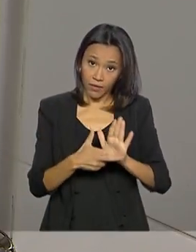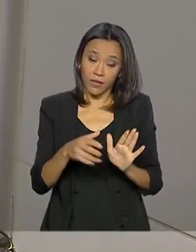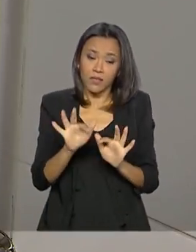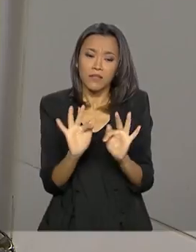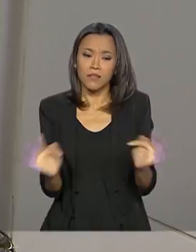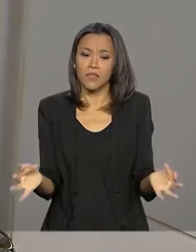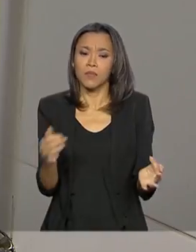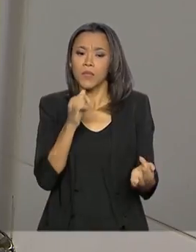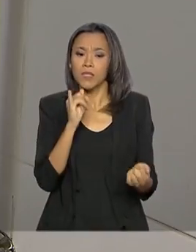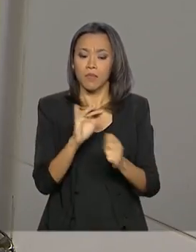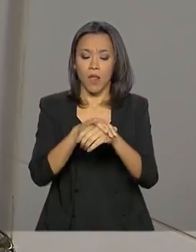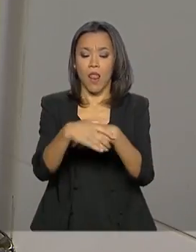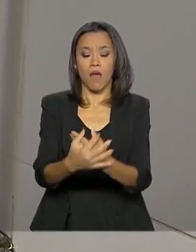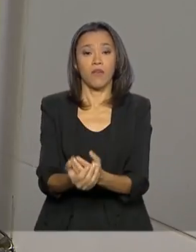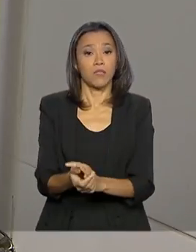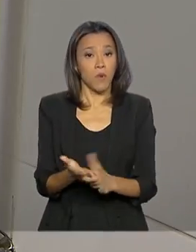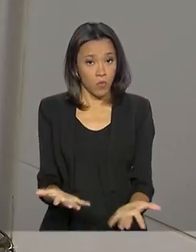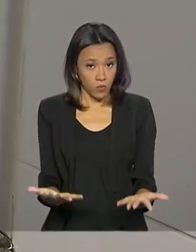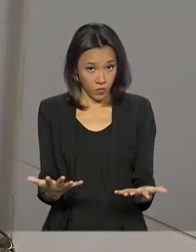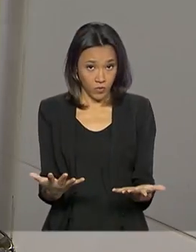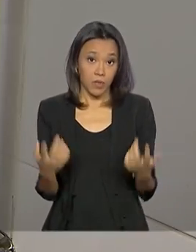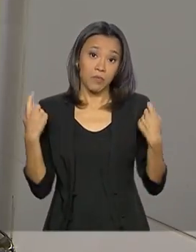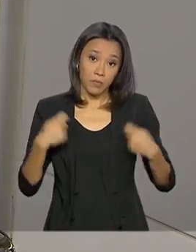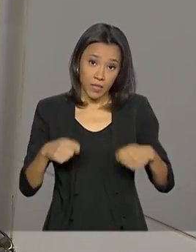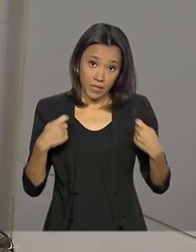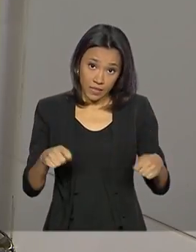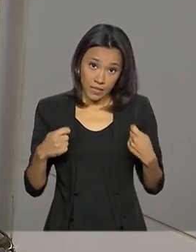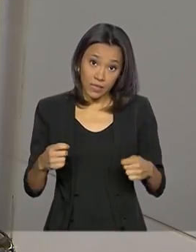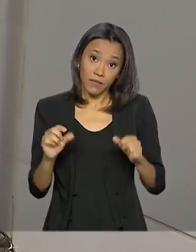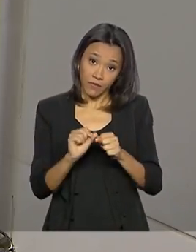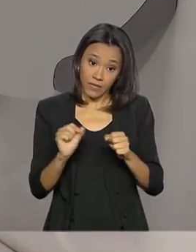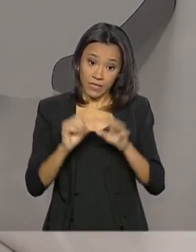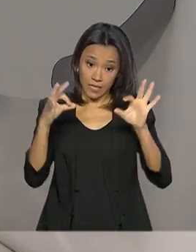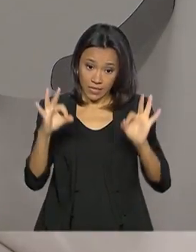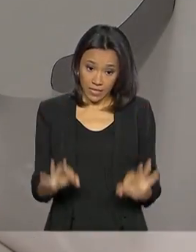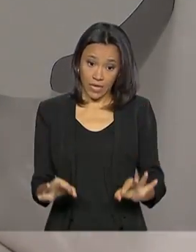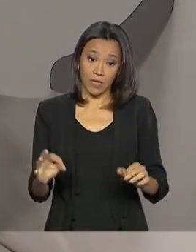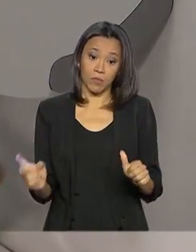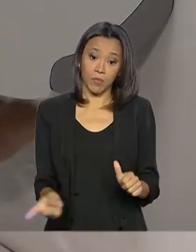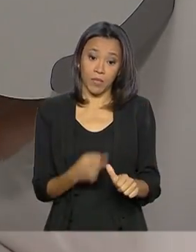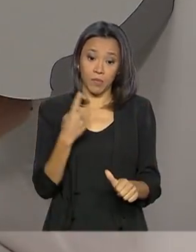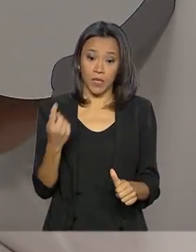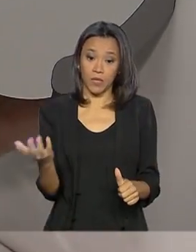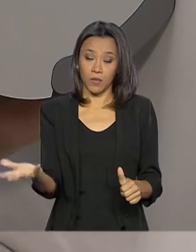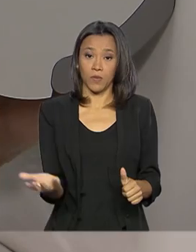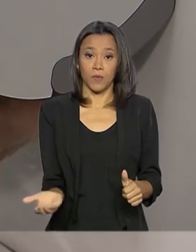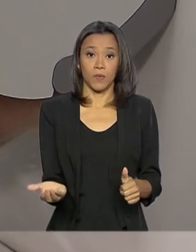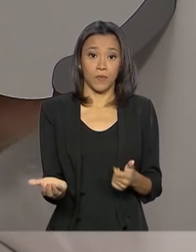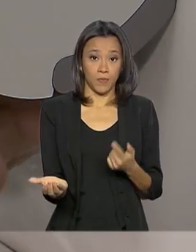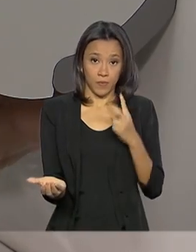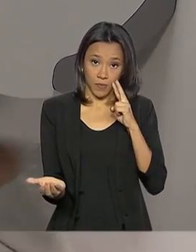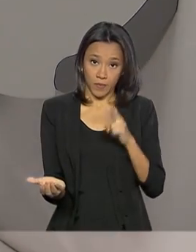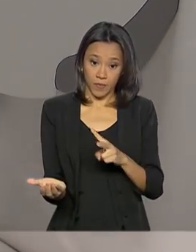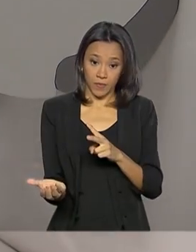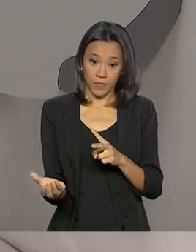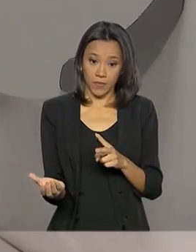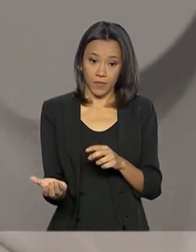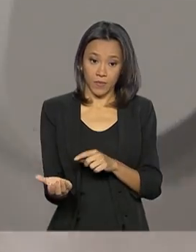exemplo, lavar as mãos. Mas é preciso fazer isso de forma correta. Primeiro, você pega o sabão ou detergente,